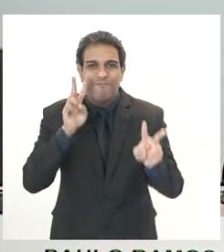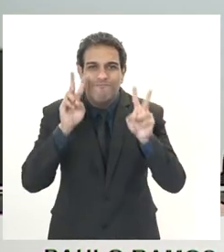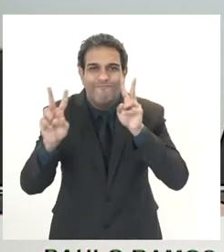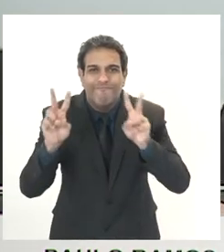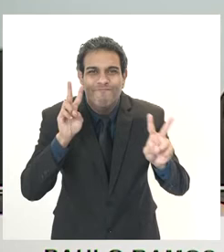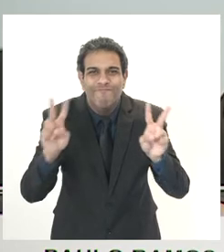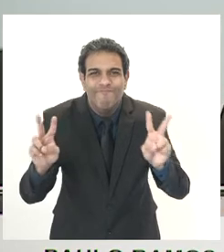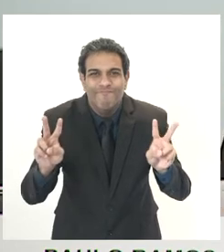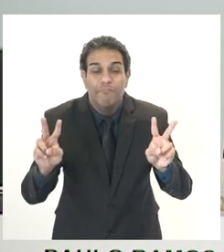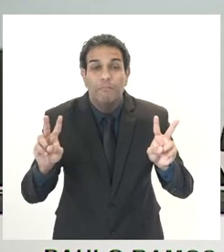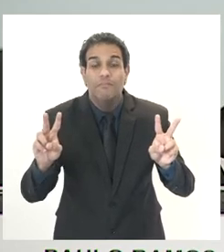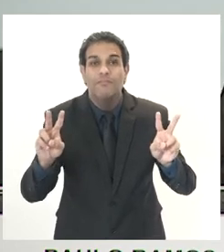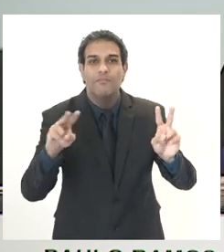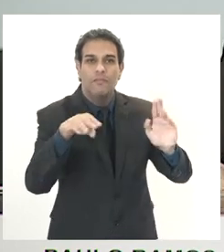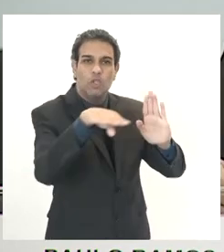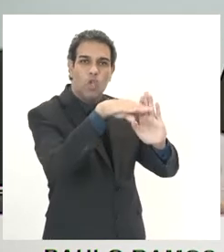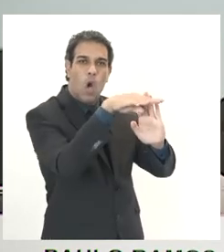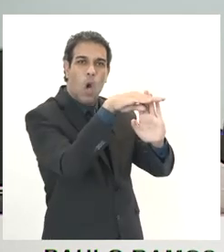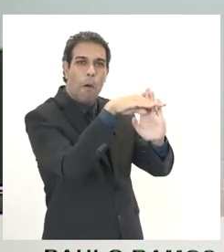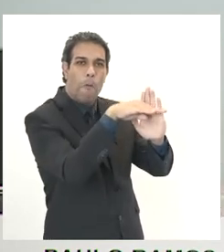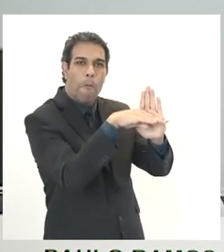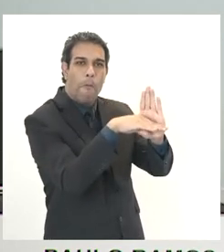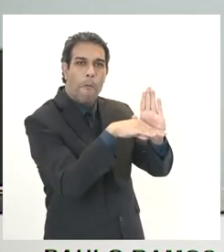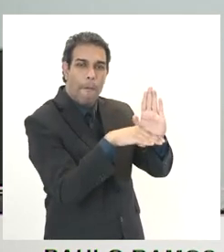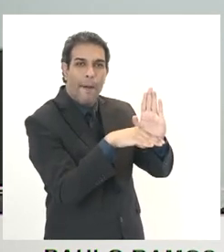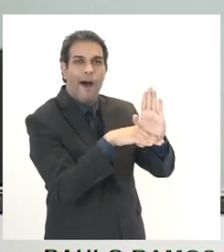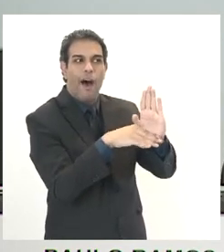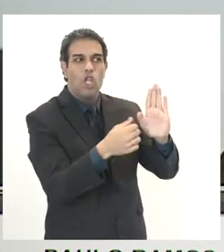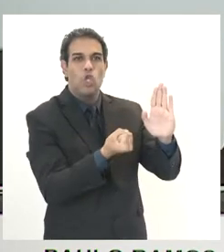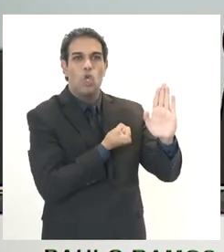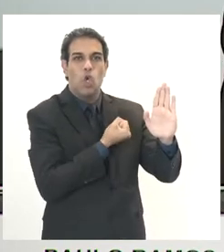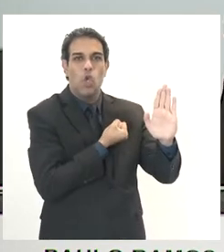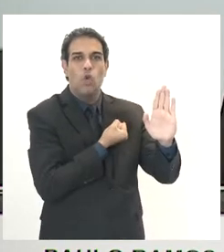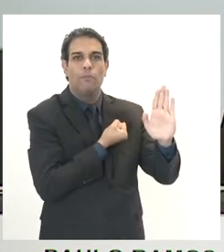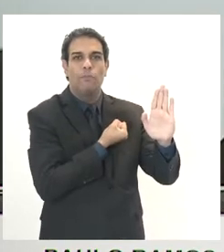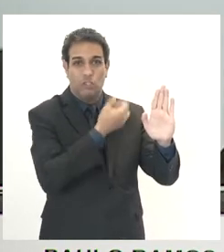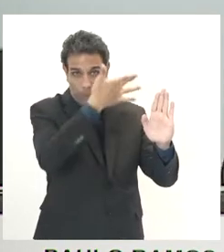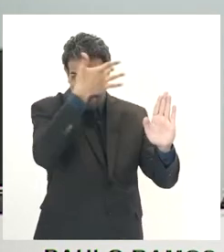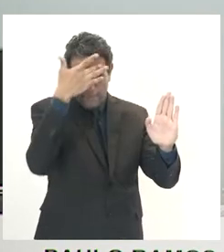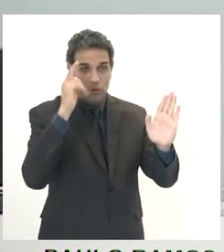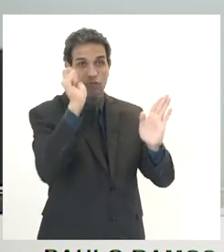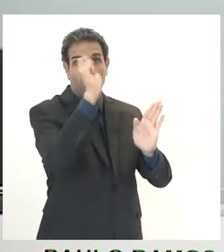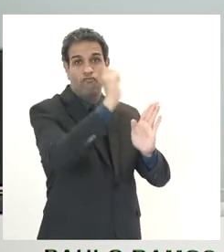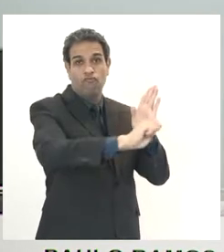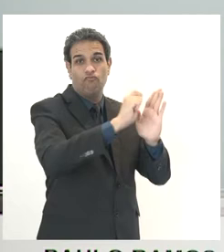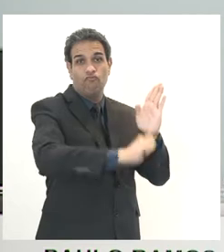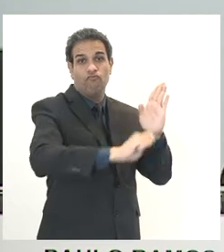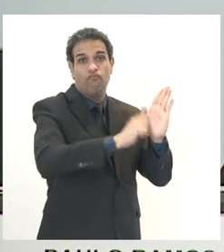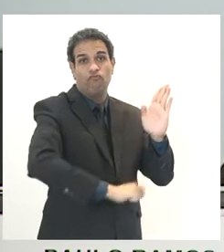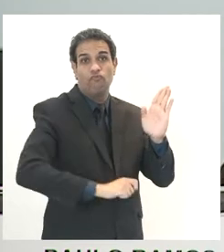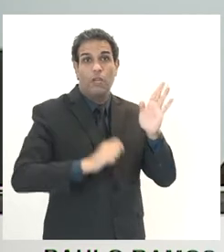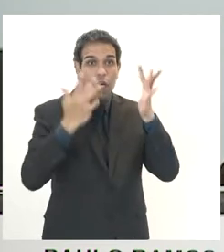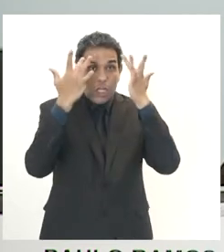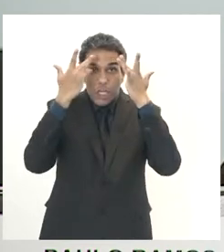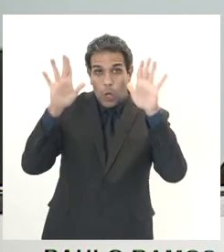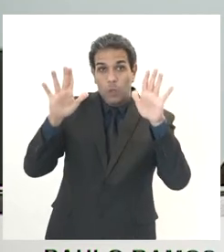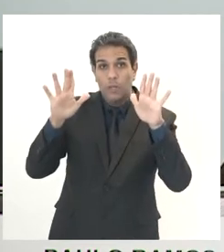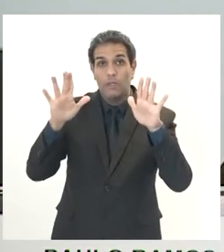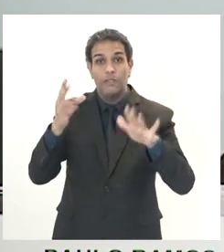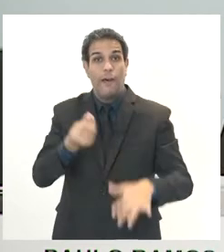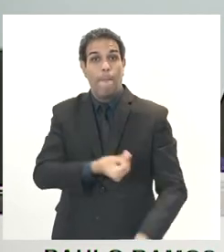eu tenho uma ordem aqui de inscrição e, na verdade, não sei se a Ana Cristina já está aí.